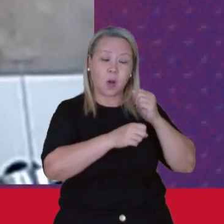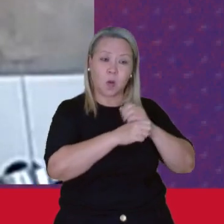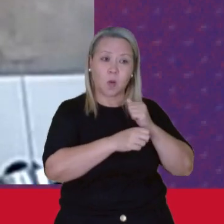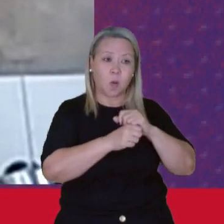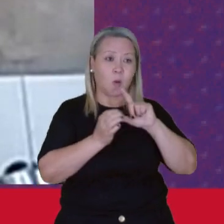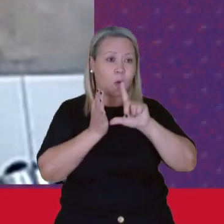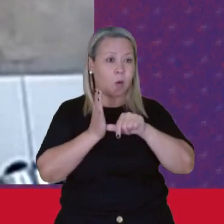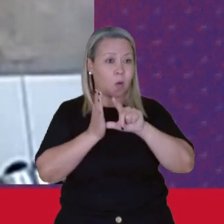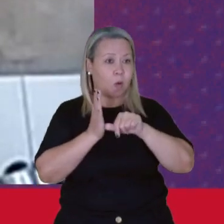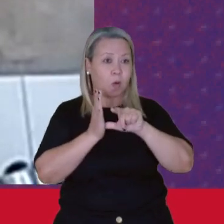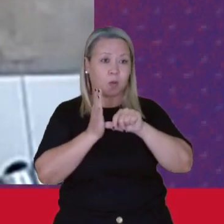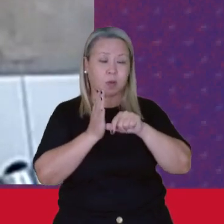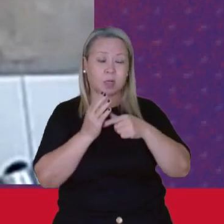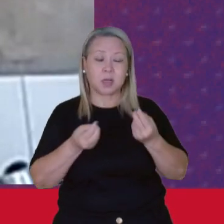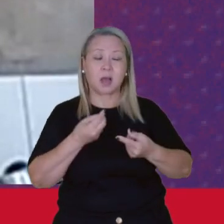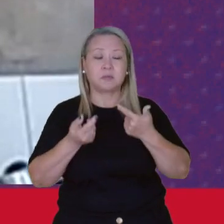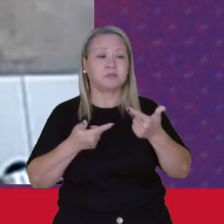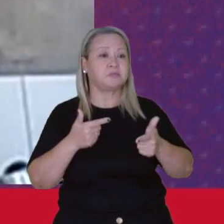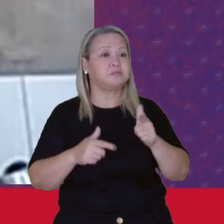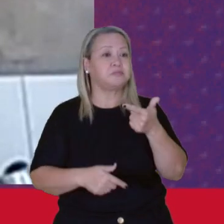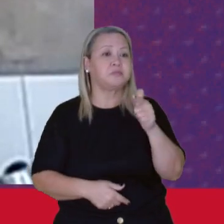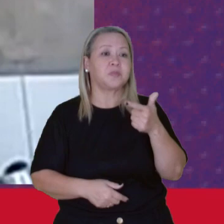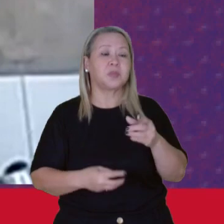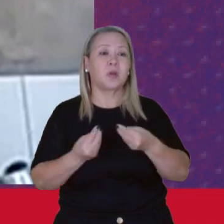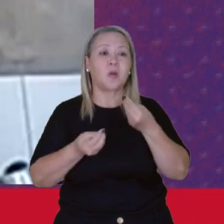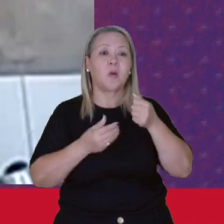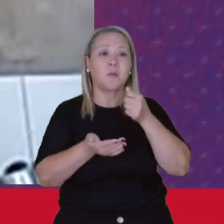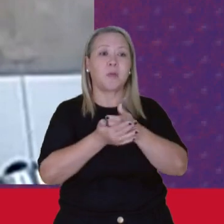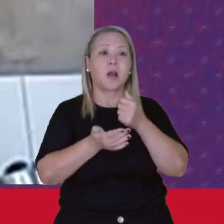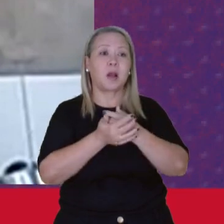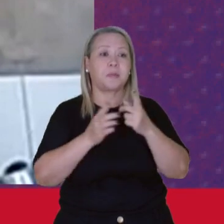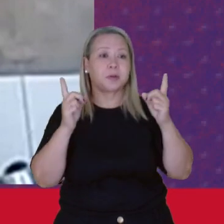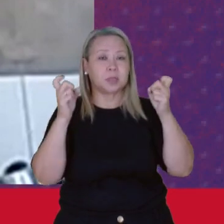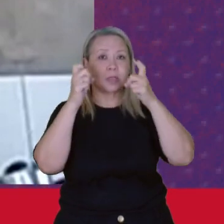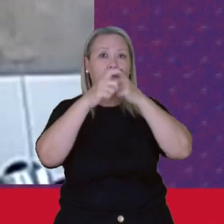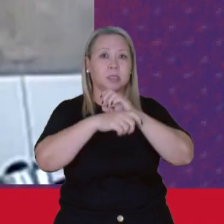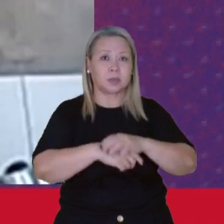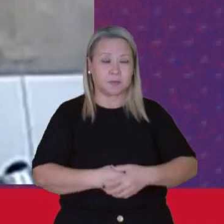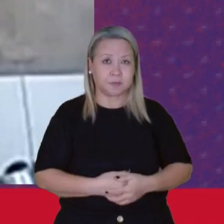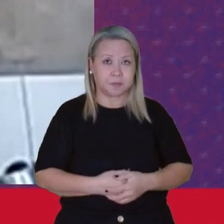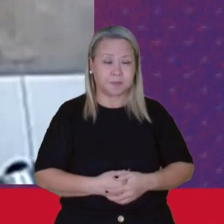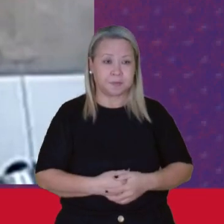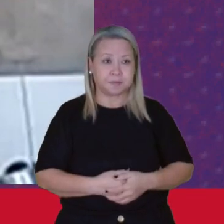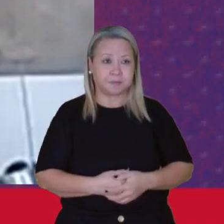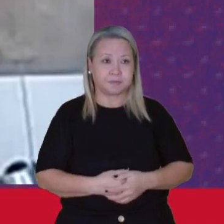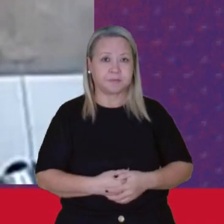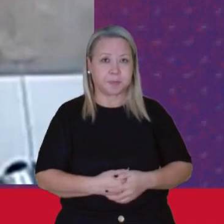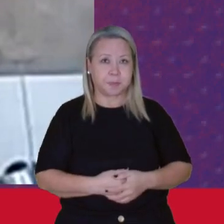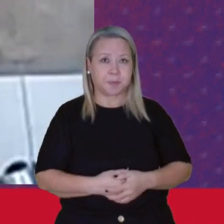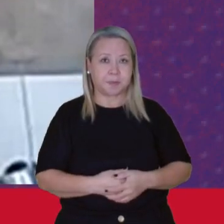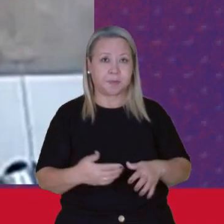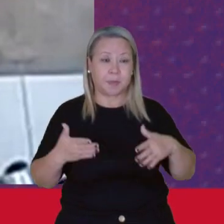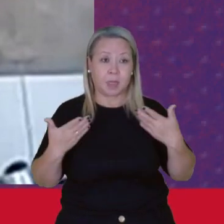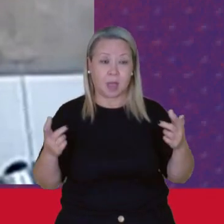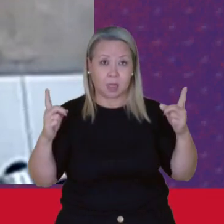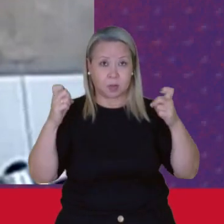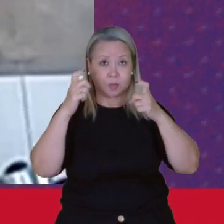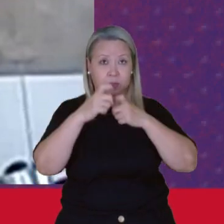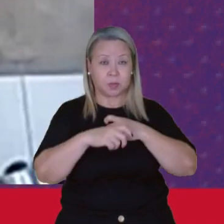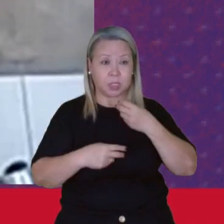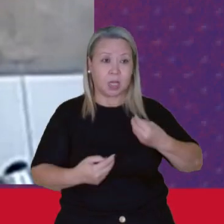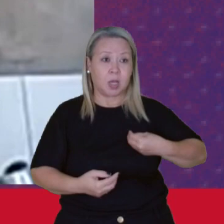Não tenho como Pagar Porque está difícil Muito difícil Devido a essa pandemia Não tem como Eu estou